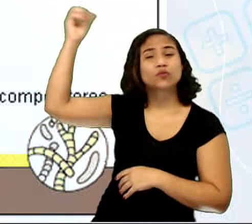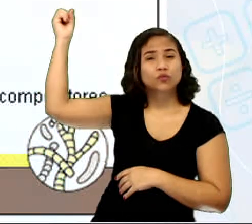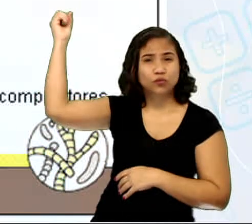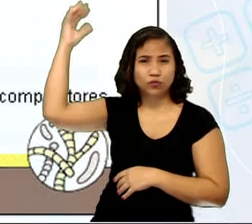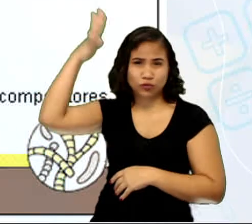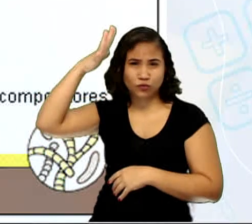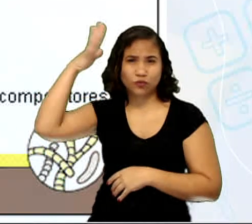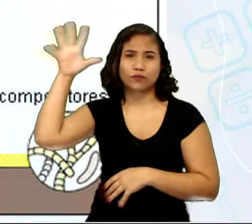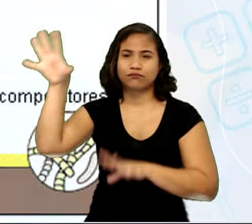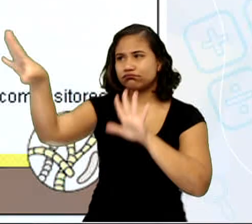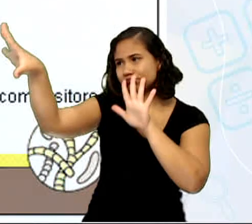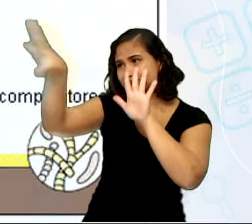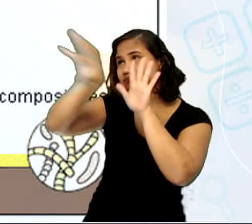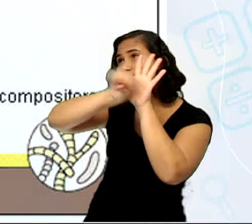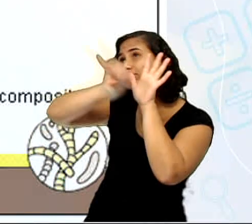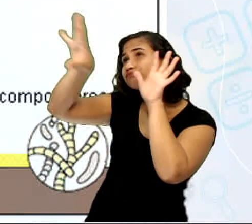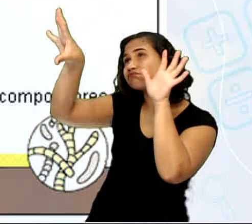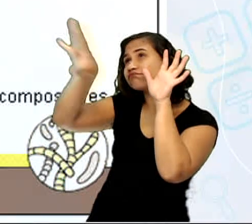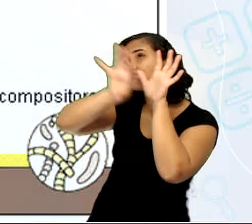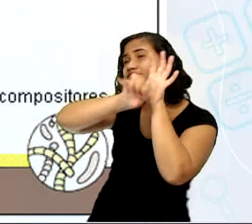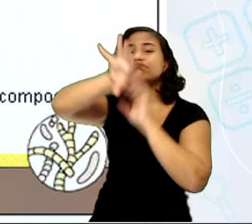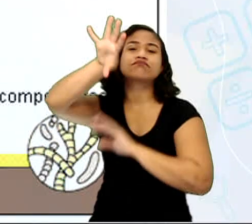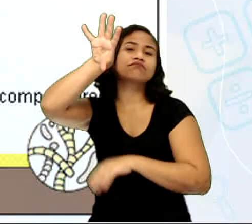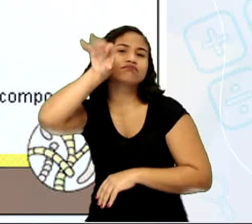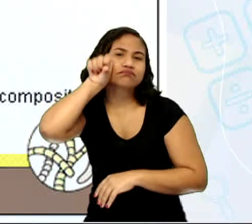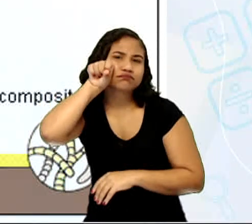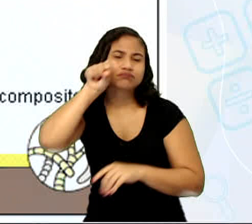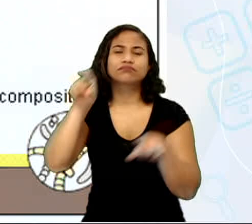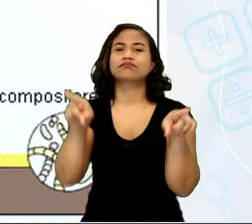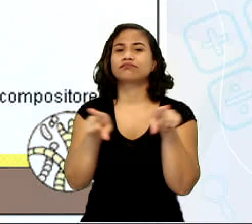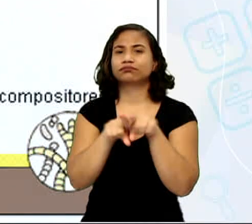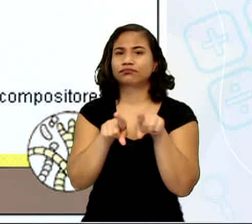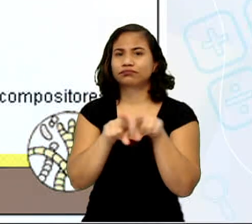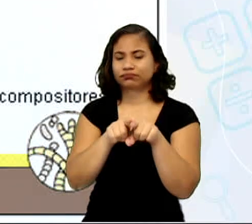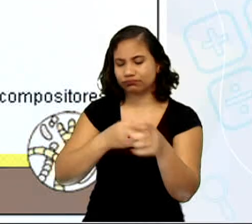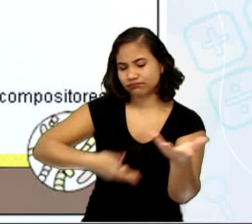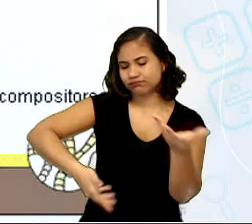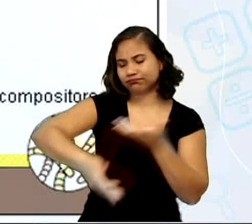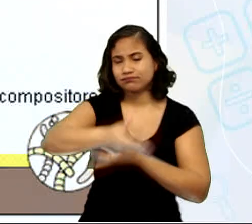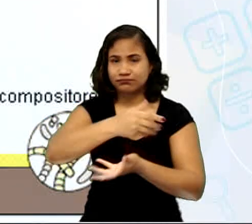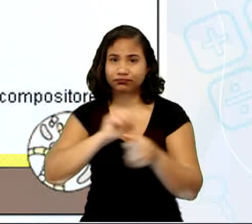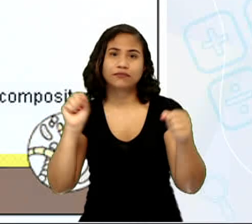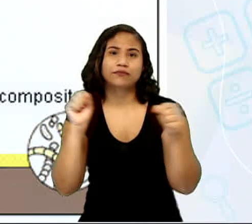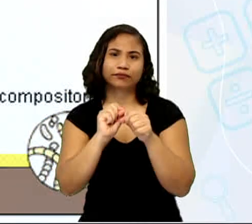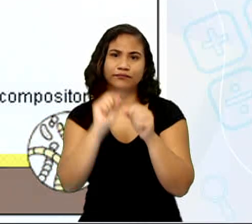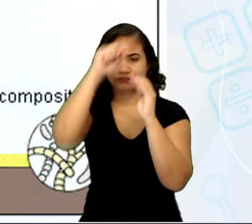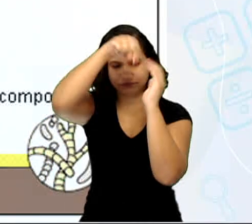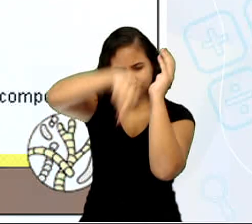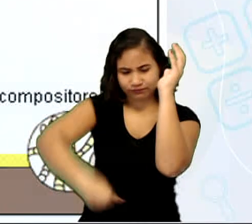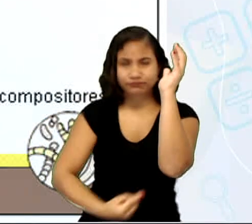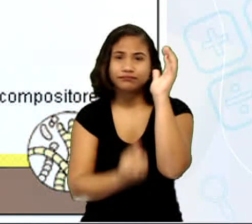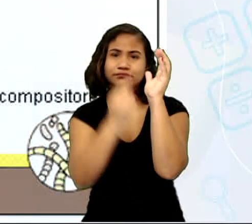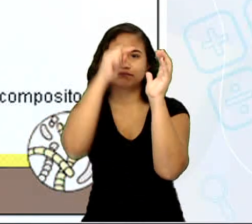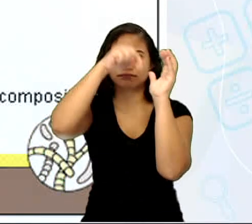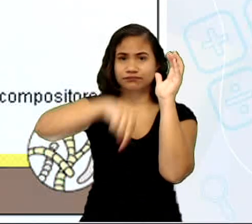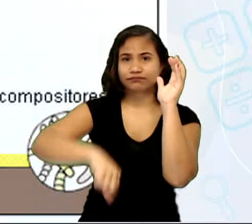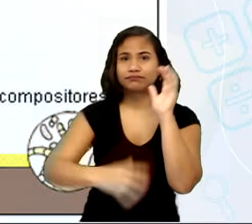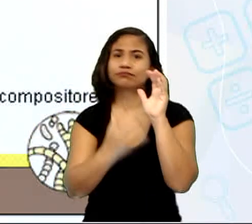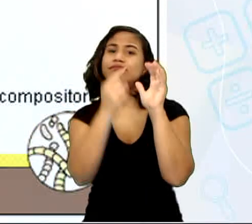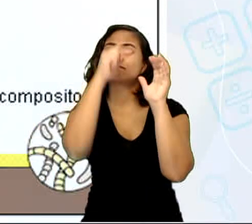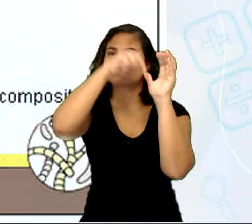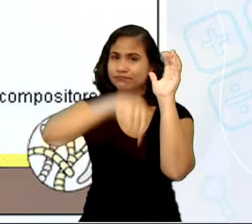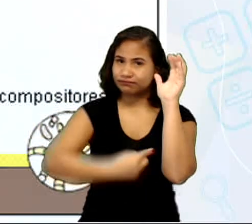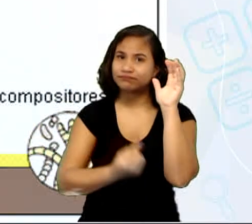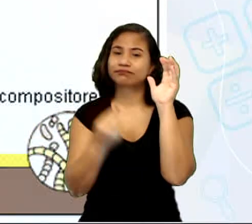fotossintéticos, que são os seres que realizam a fotossíntese. Exemplo, temos a árvore. Os seres